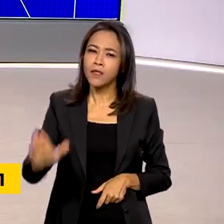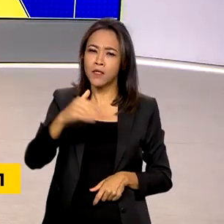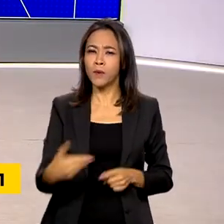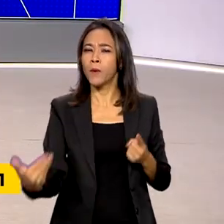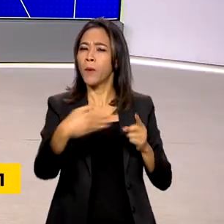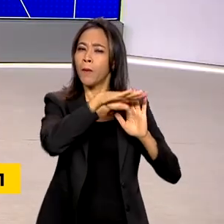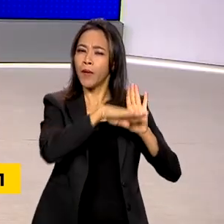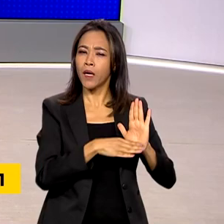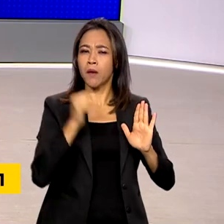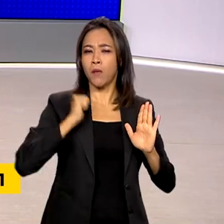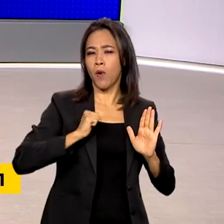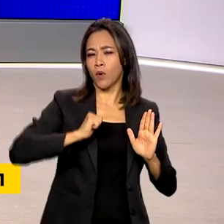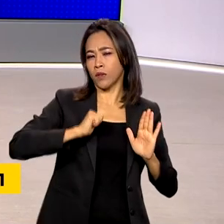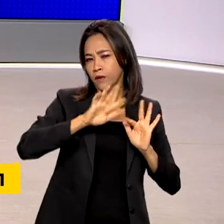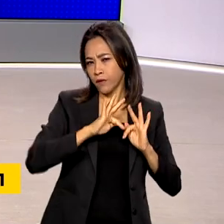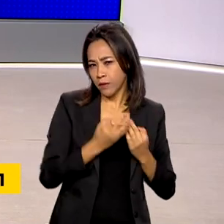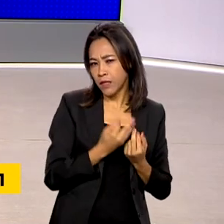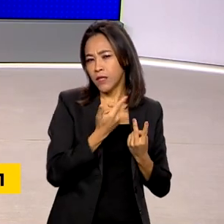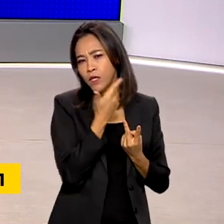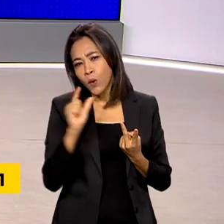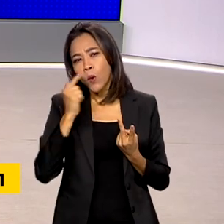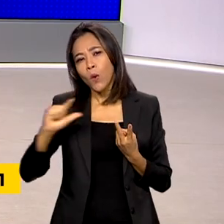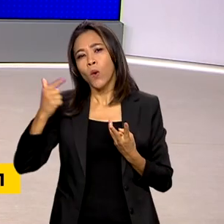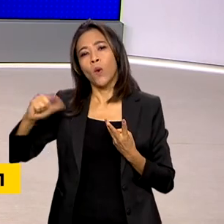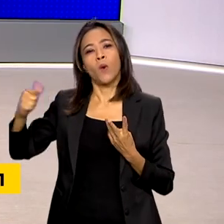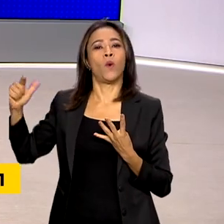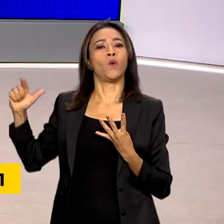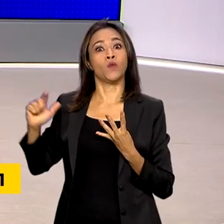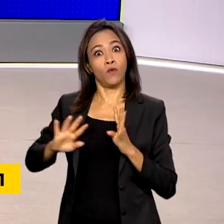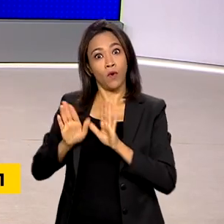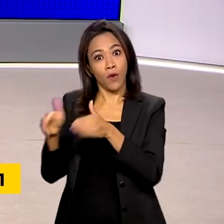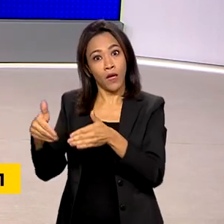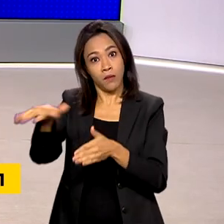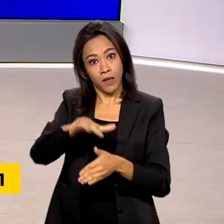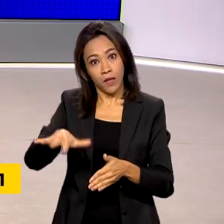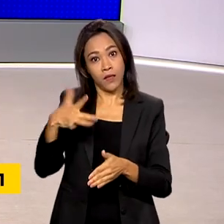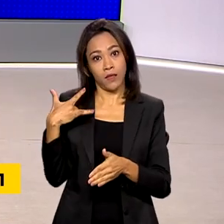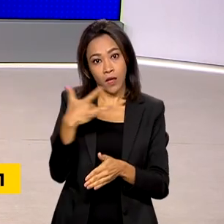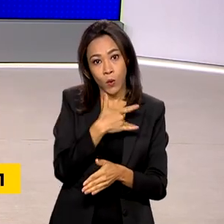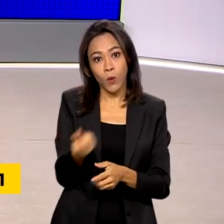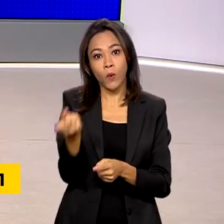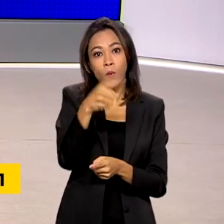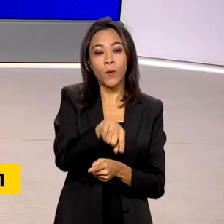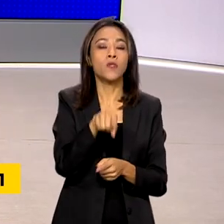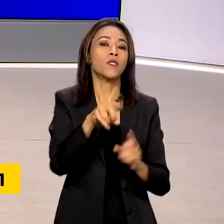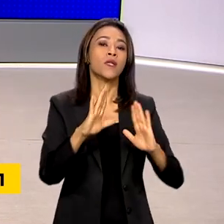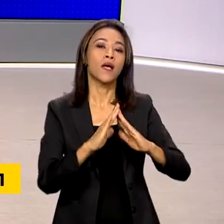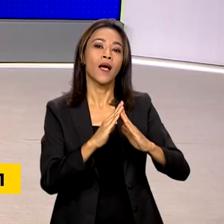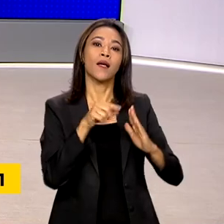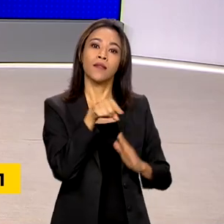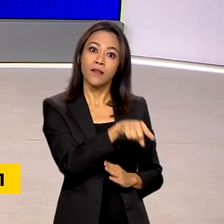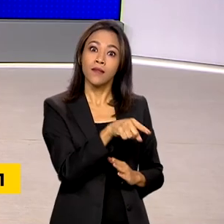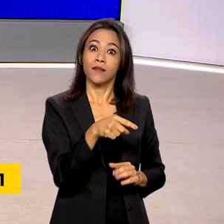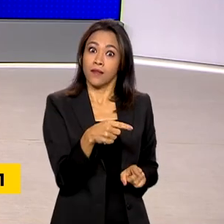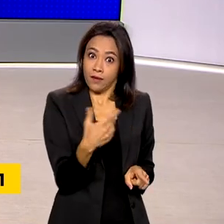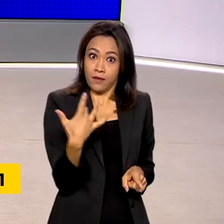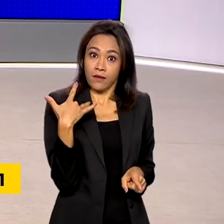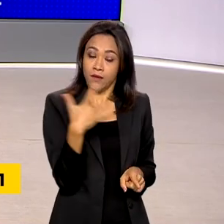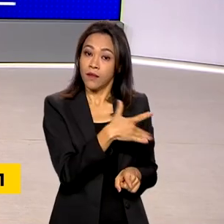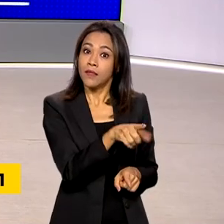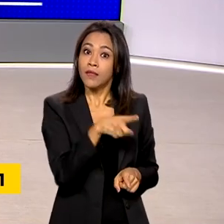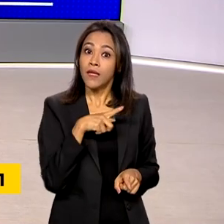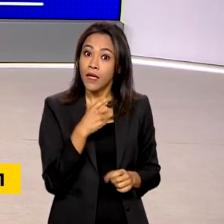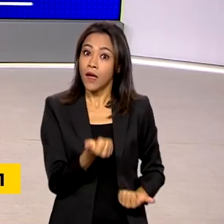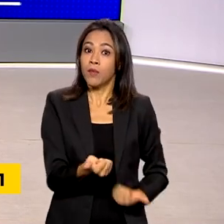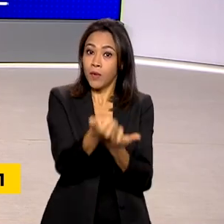o Bolsa Família e outras ações voltadas para a saúde, educação e habitação, mães de diferentes cantos do país têm mais